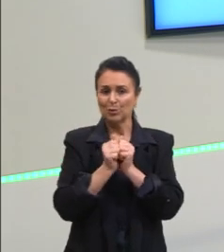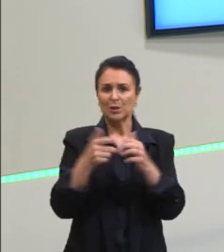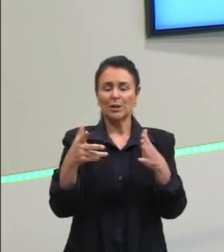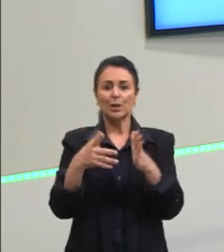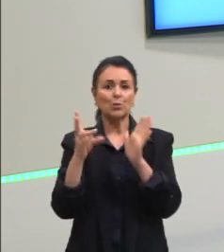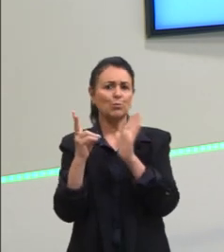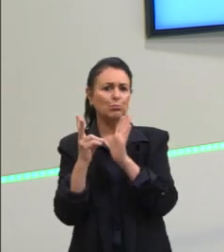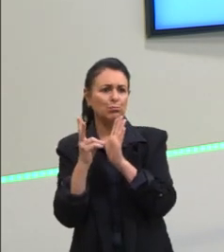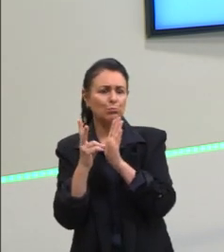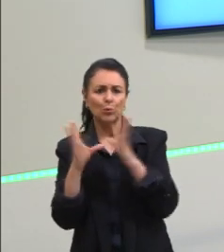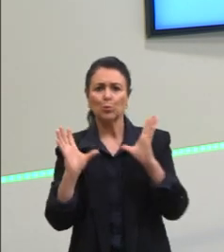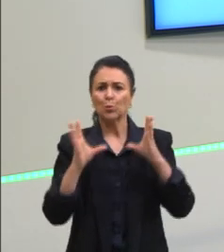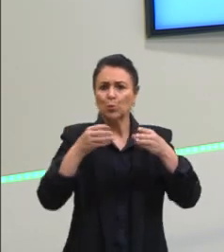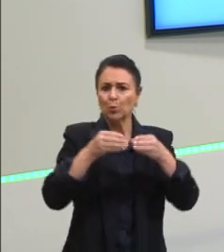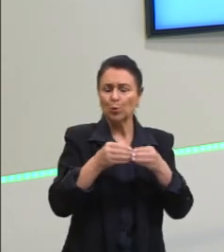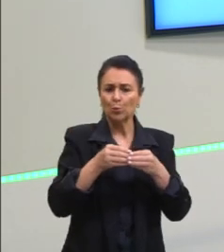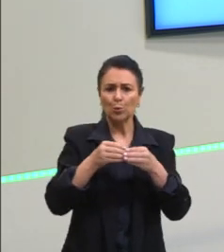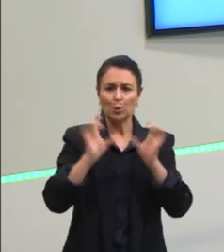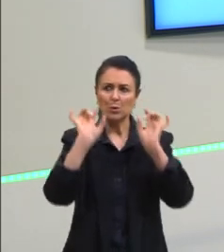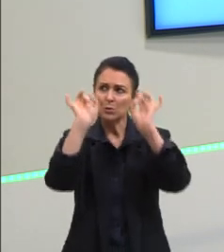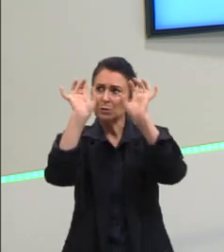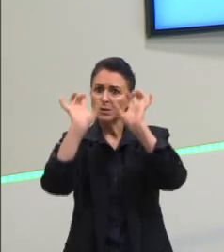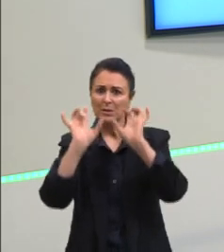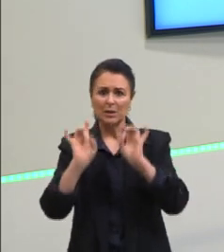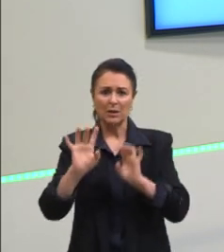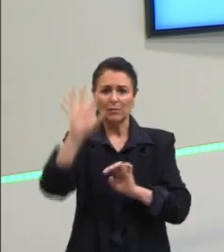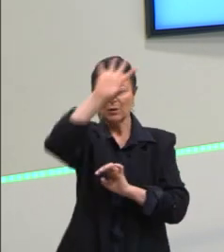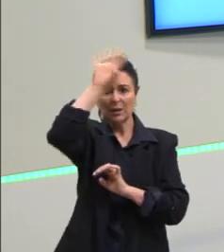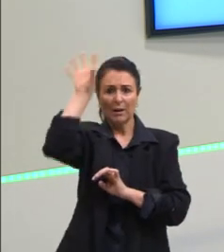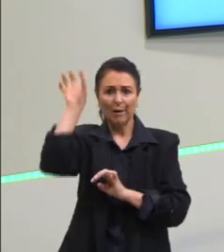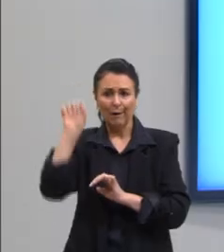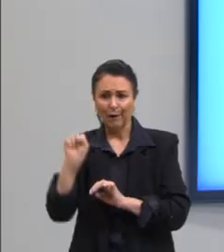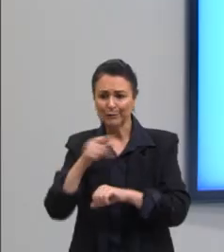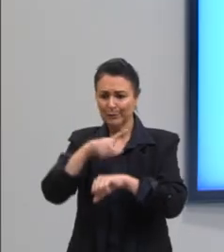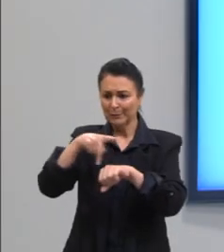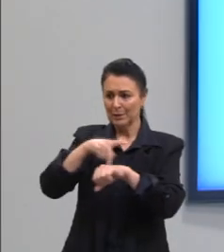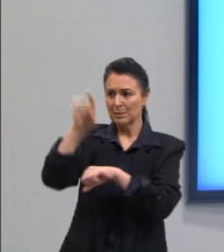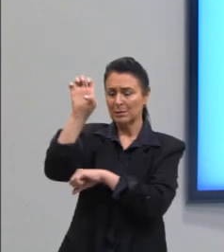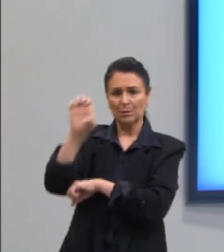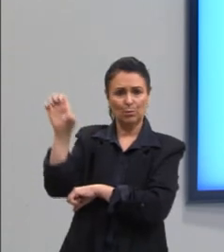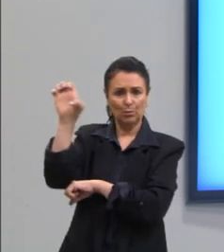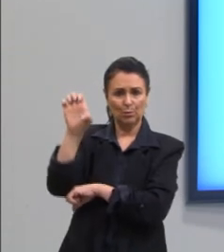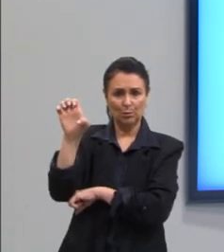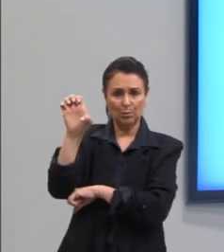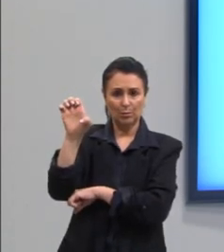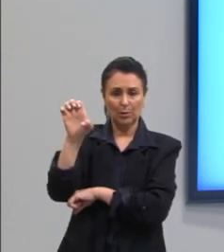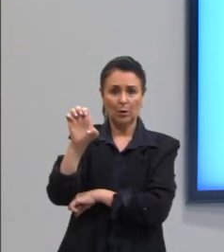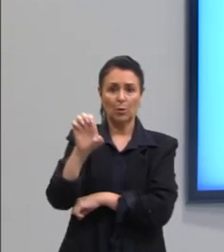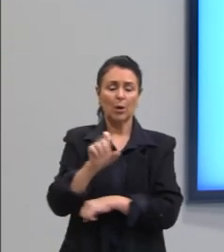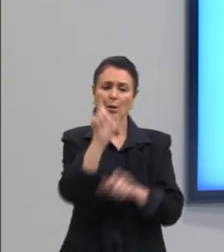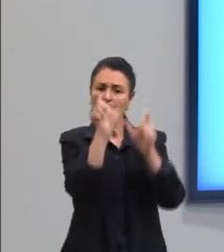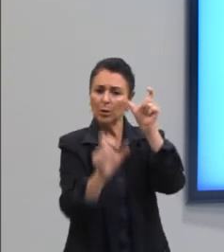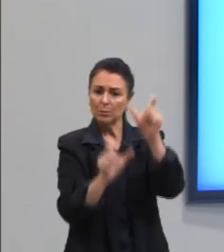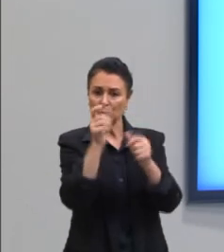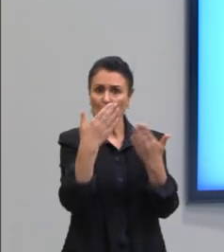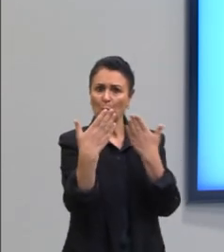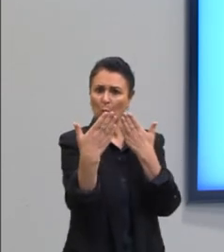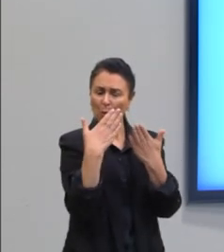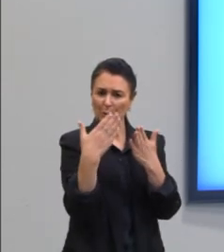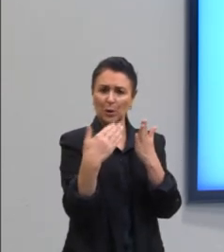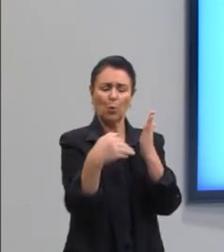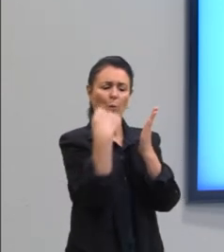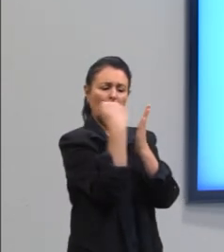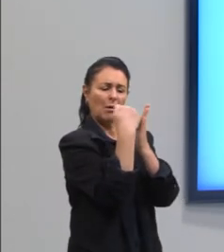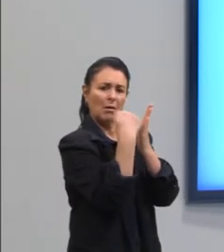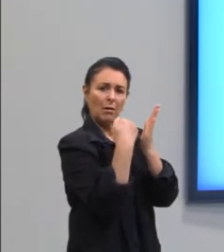África ou seja, então, um país da Europa, enfim. A todo instante, os indivíduos estão comparando, classificando,